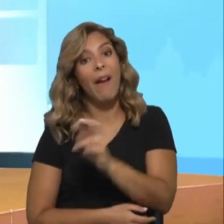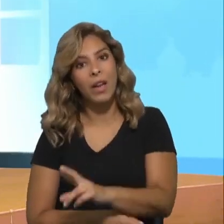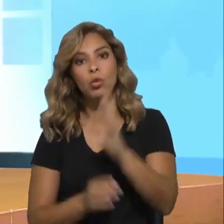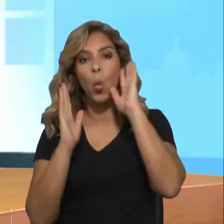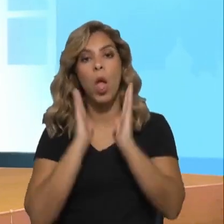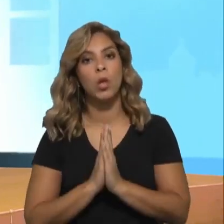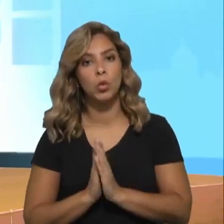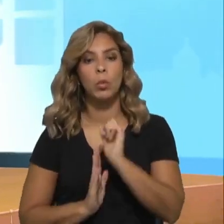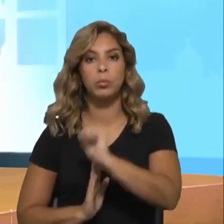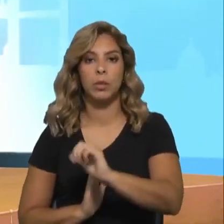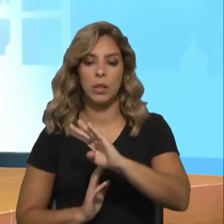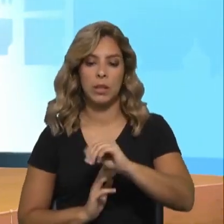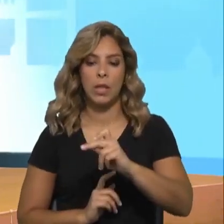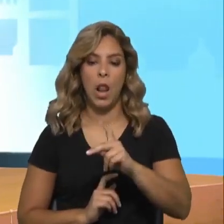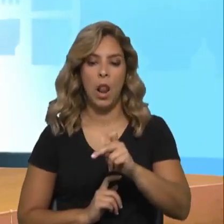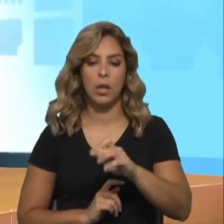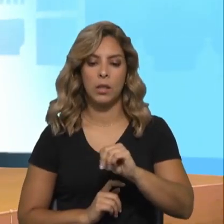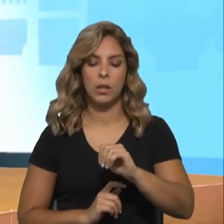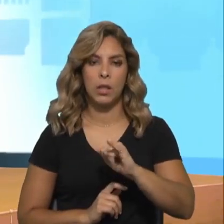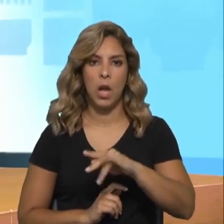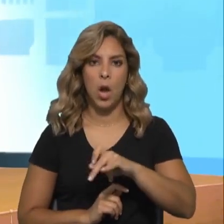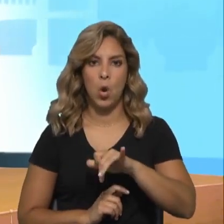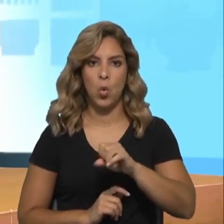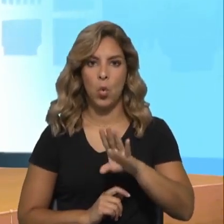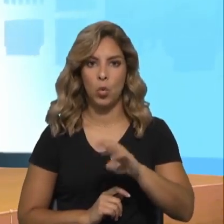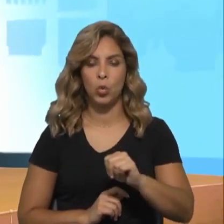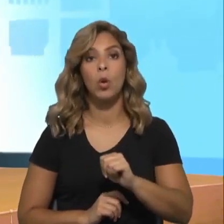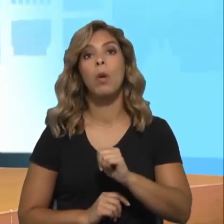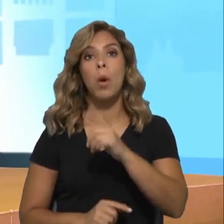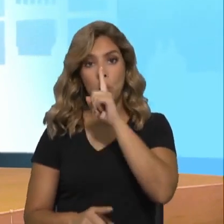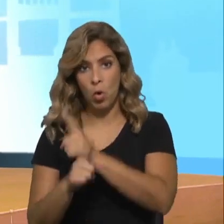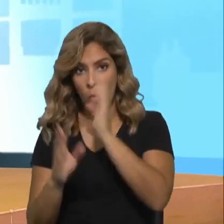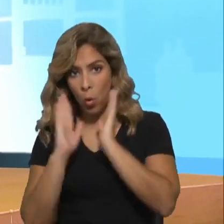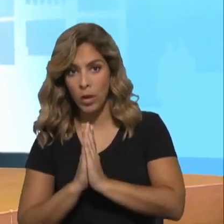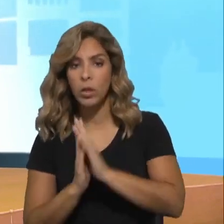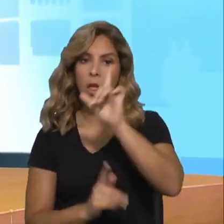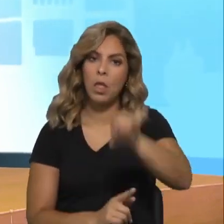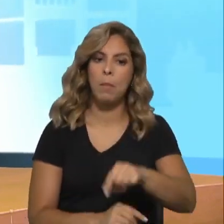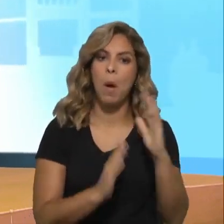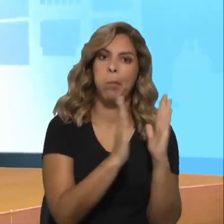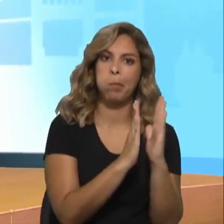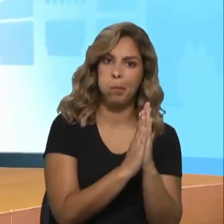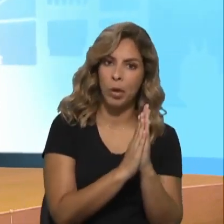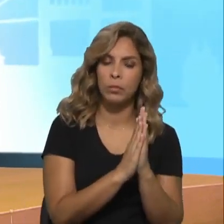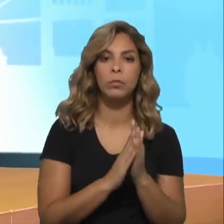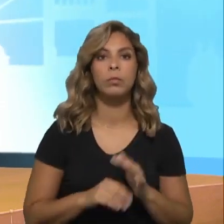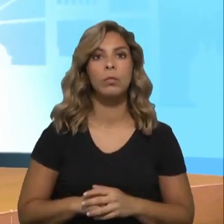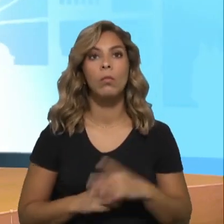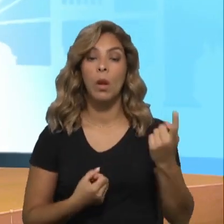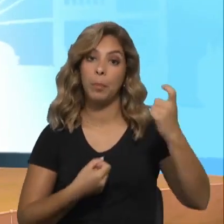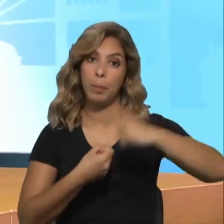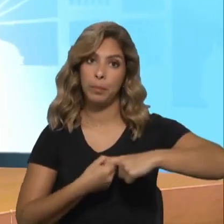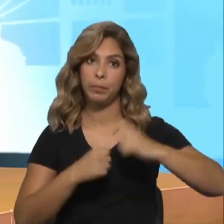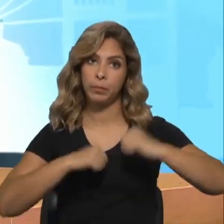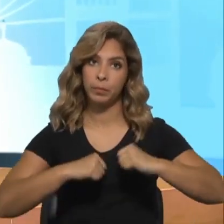desativado, não só um colégio, mas era também uma paróquia, era e é uma paróquia, portanto, esta é uma parceria com